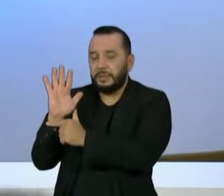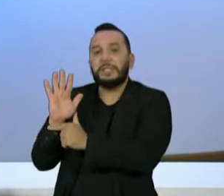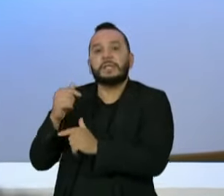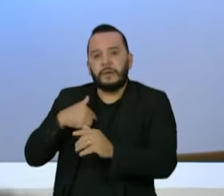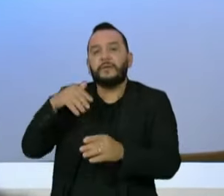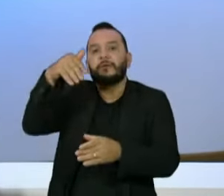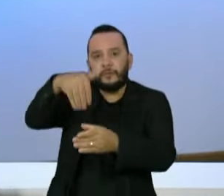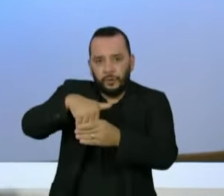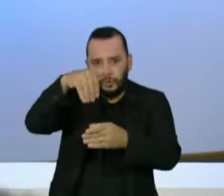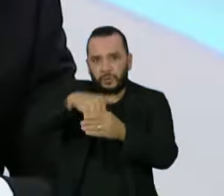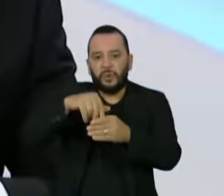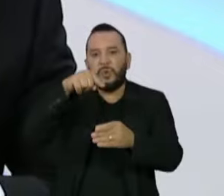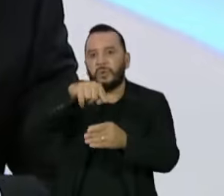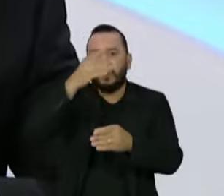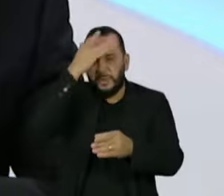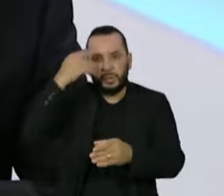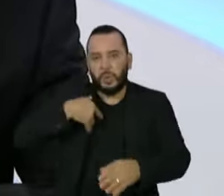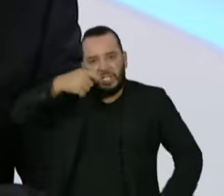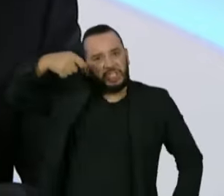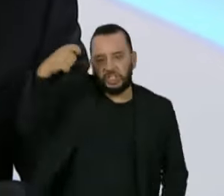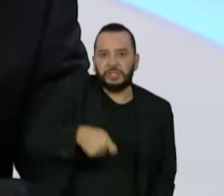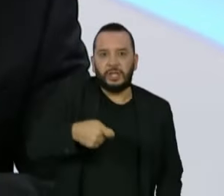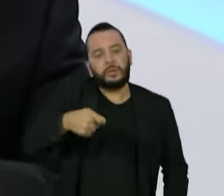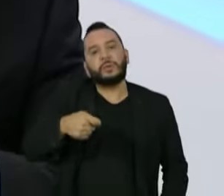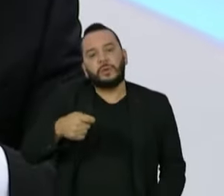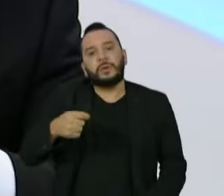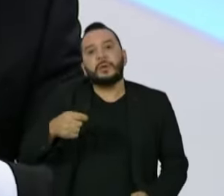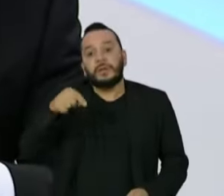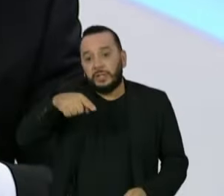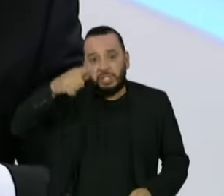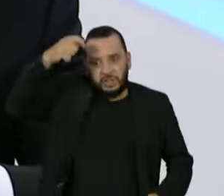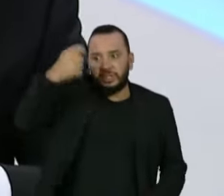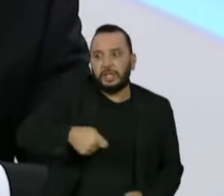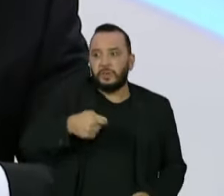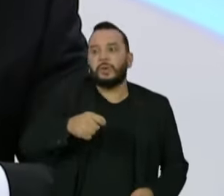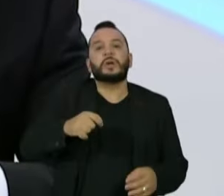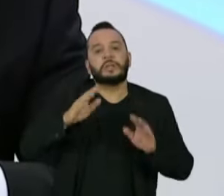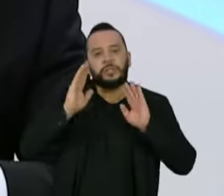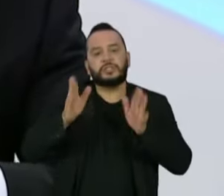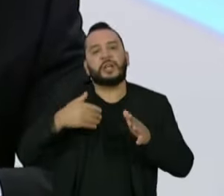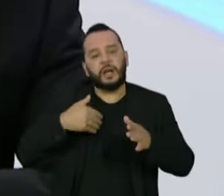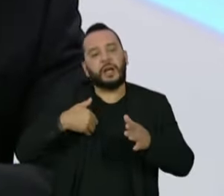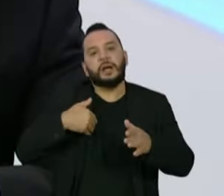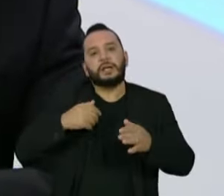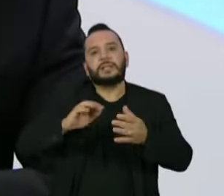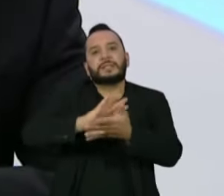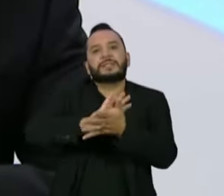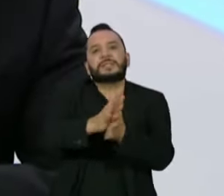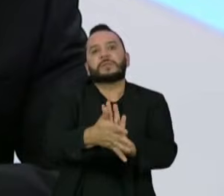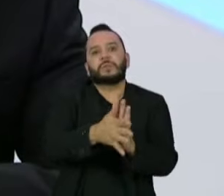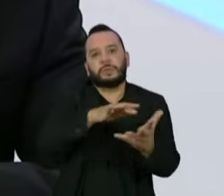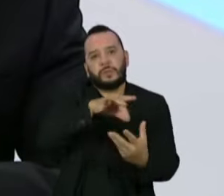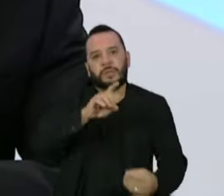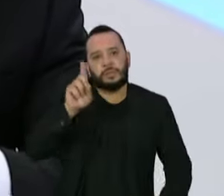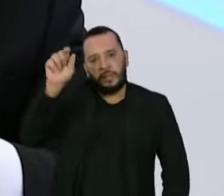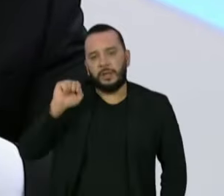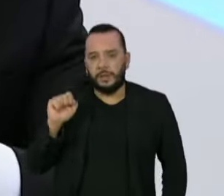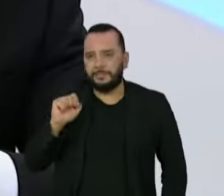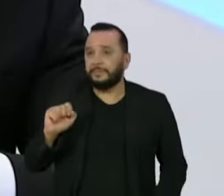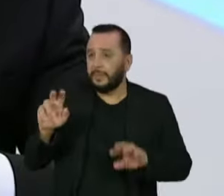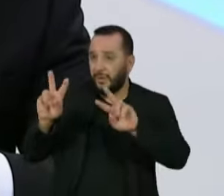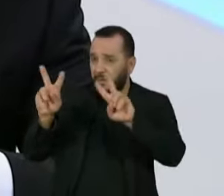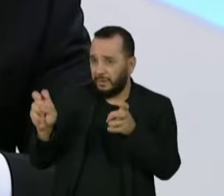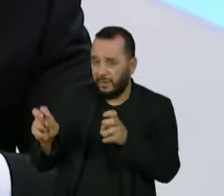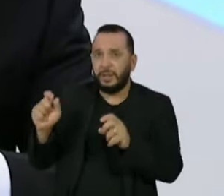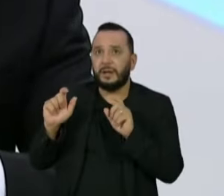repetindo exatamente o mesmo roteiro. Com relação às fake news, o Senado já aprovou uma legislação sobre o tema, eu fui autor do projeto. Tem